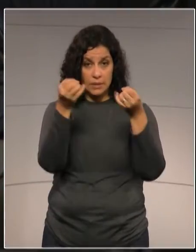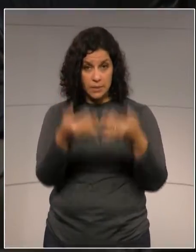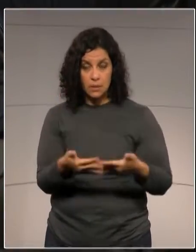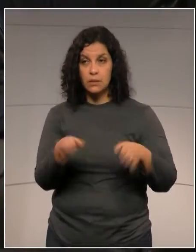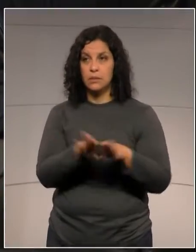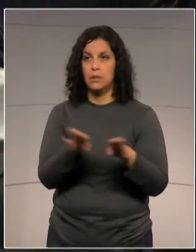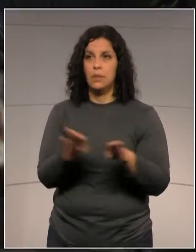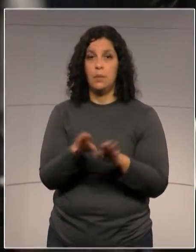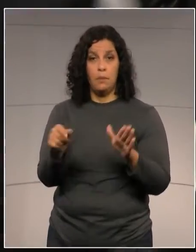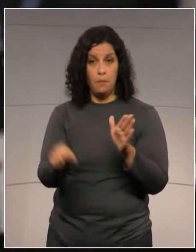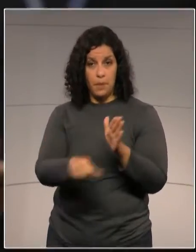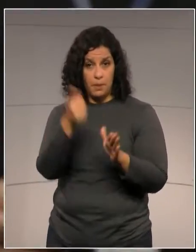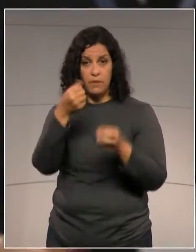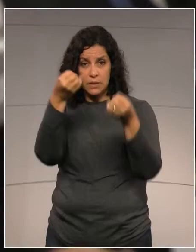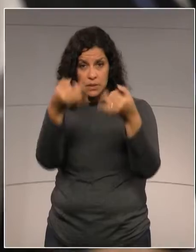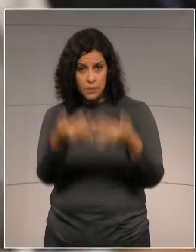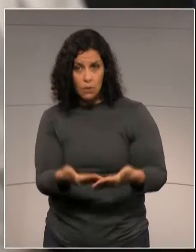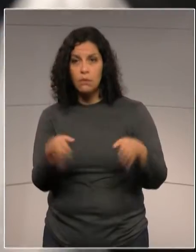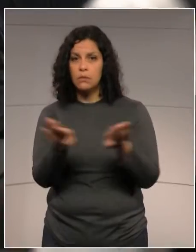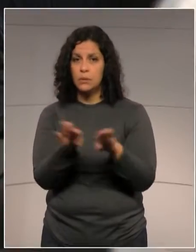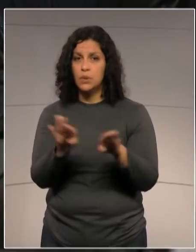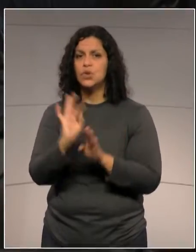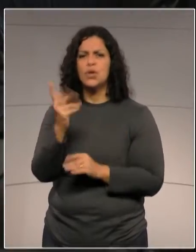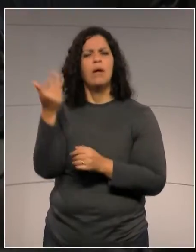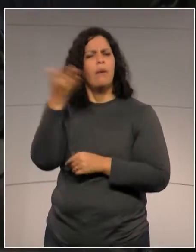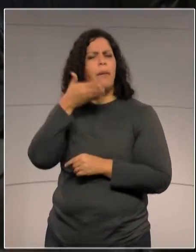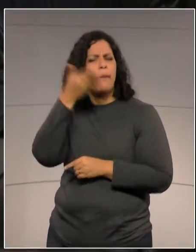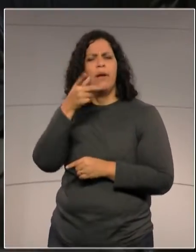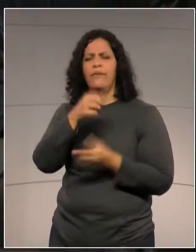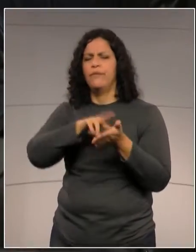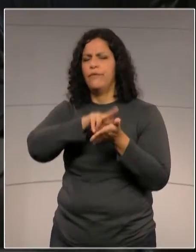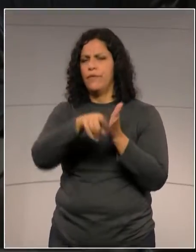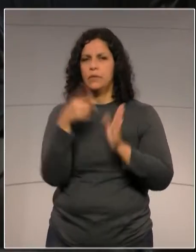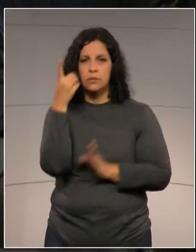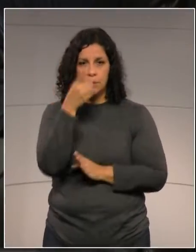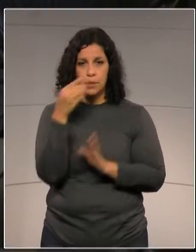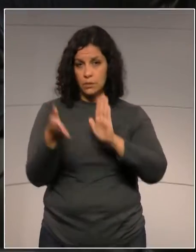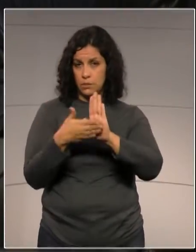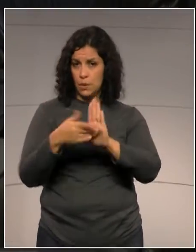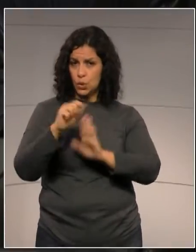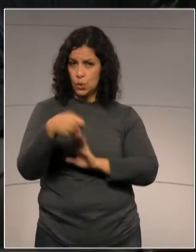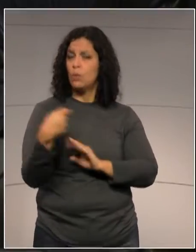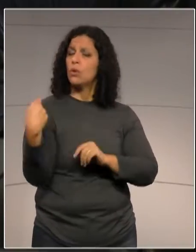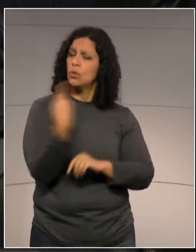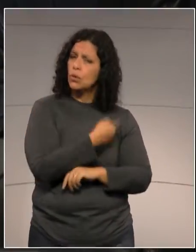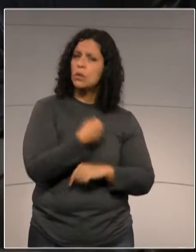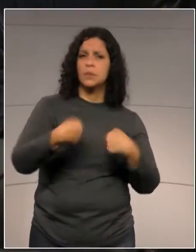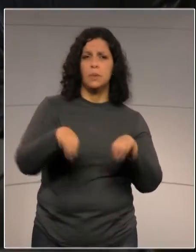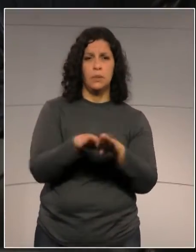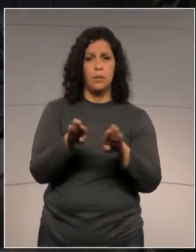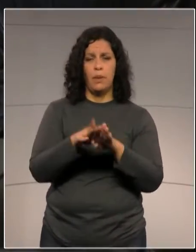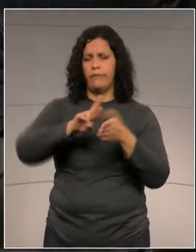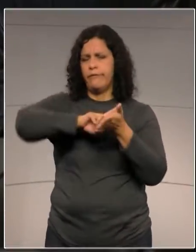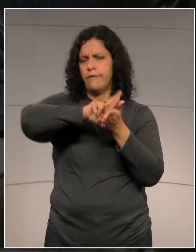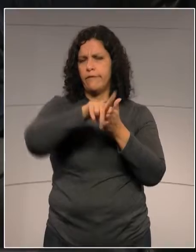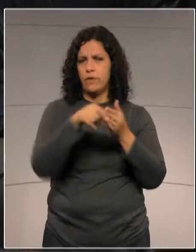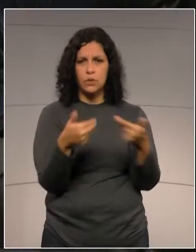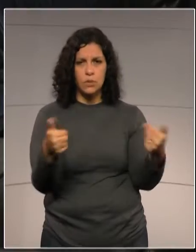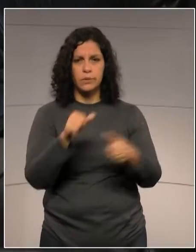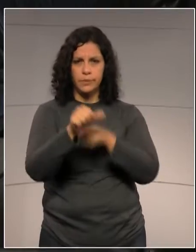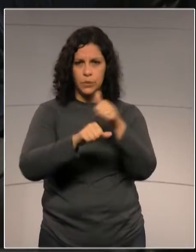lugar, o senhor coloca muito bem, como já disseram outros deputados, essa pauta, que é necessário muita coisa que mude.